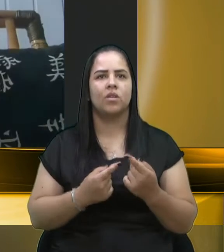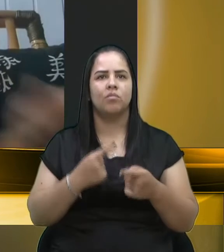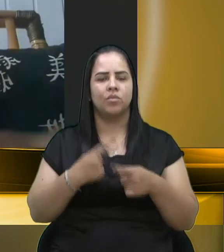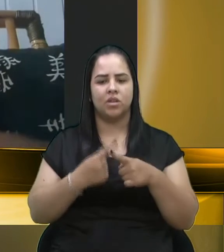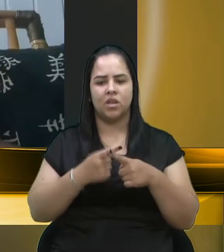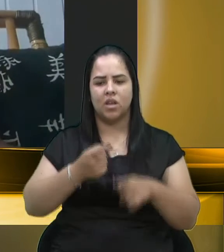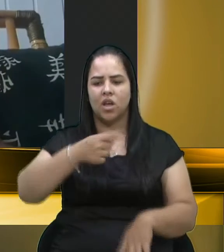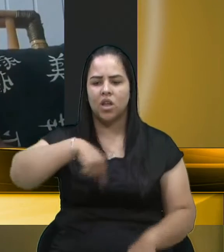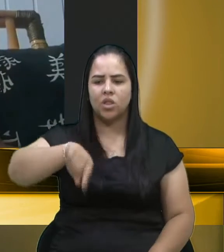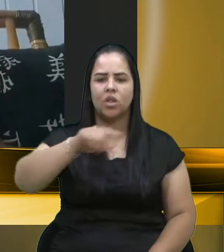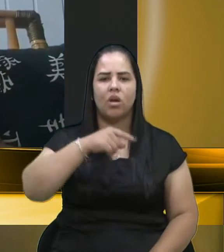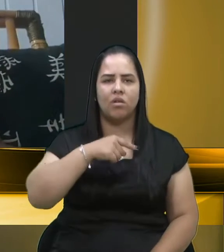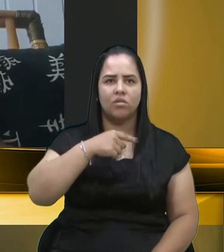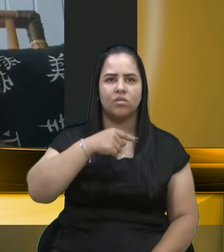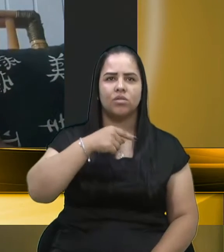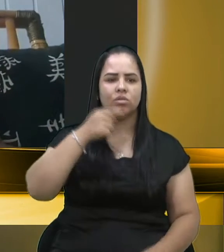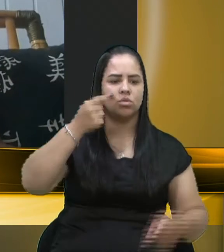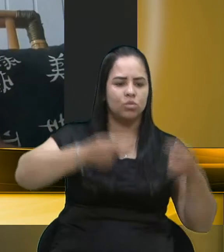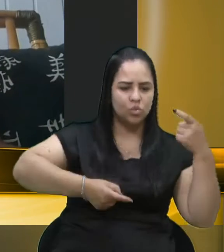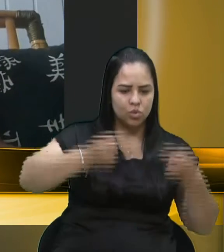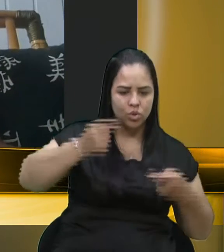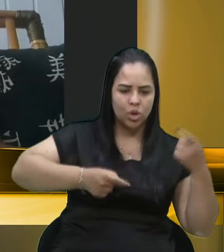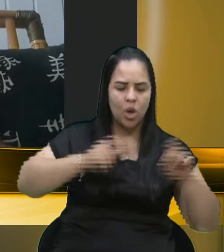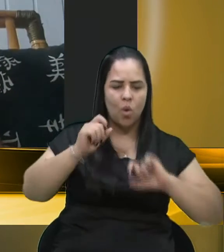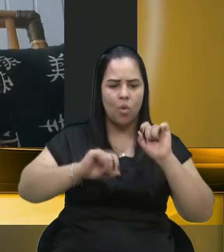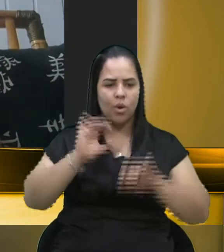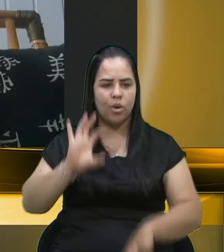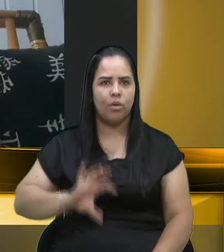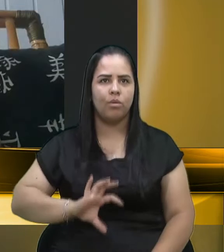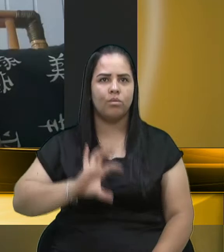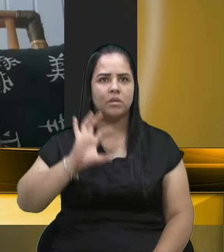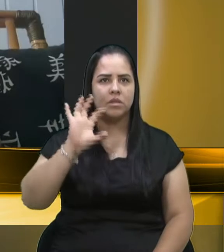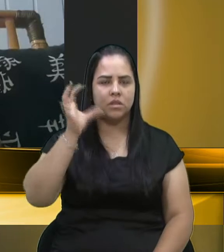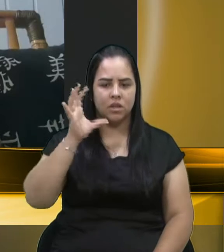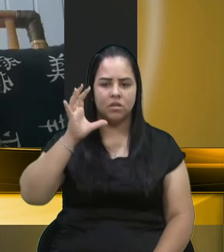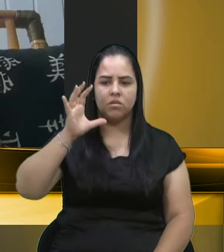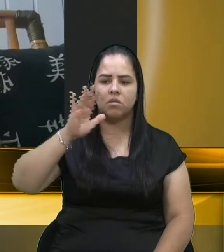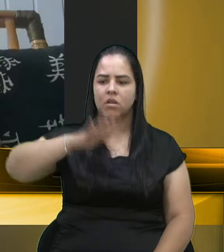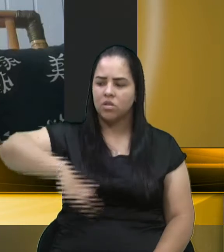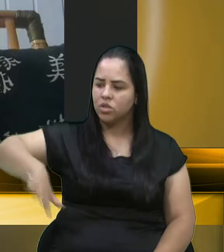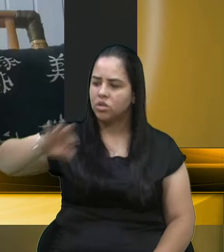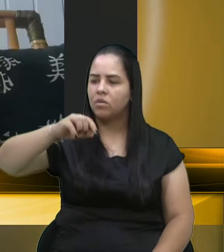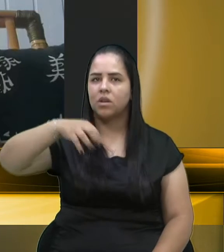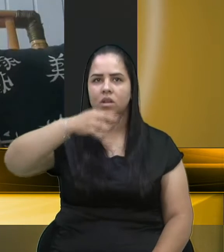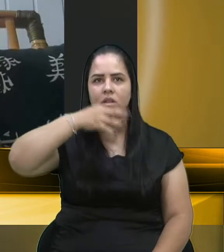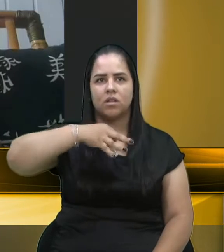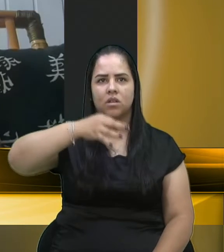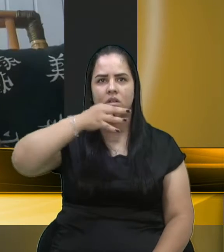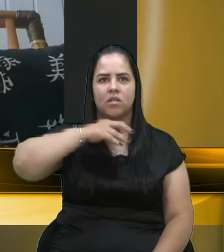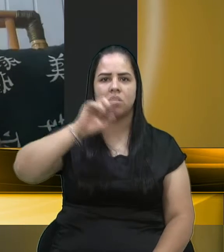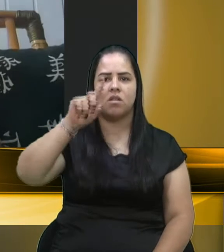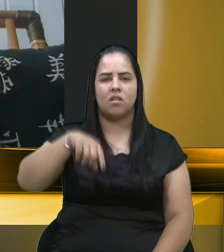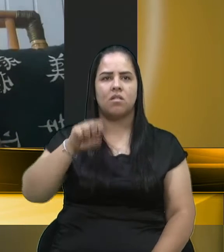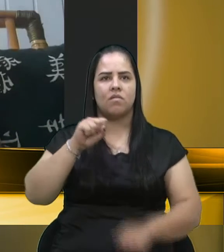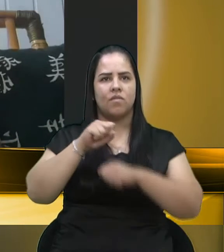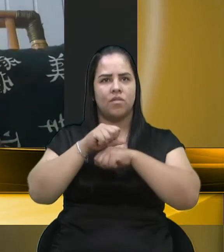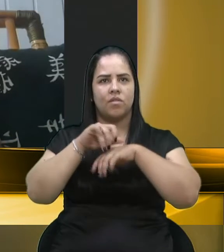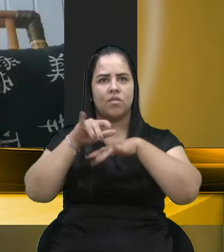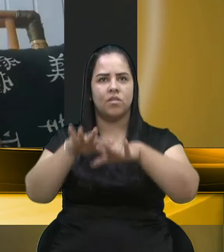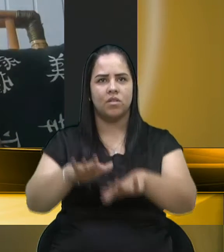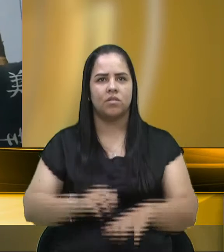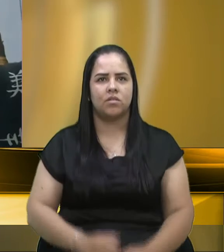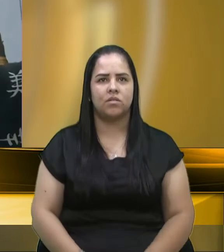discutir sobre o que está acontecendo em nossa Caxia do Sul, que é esse vírus, né, que está